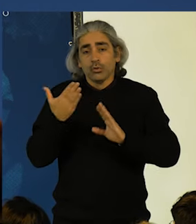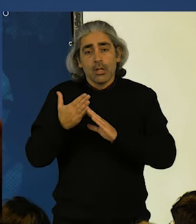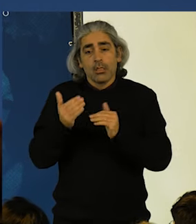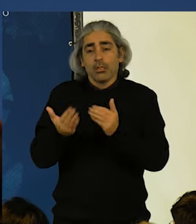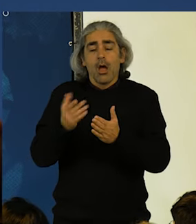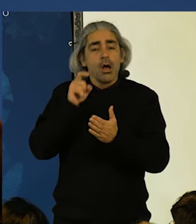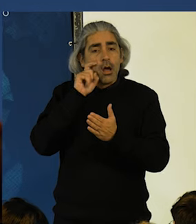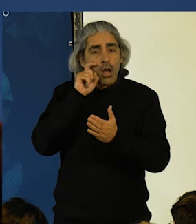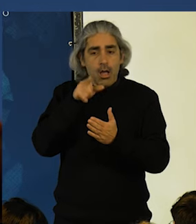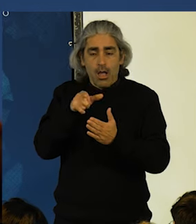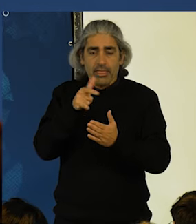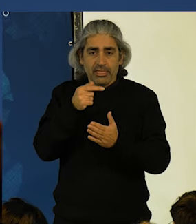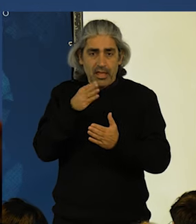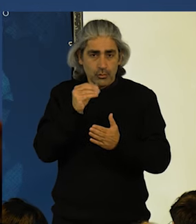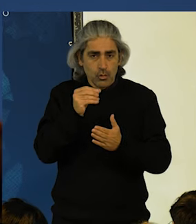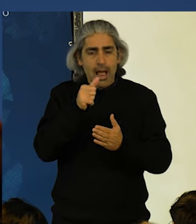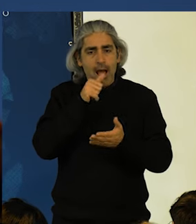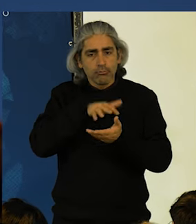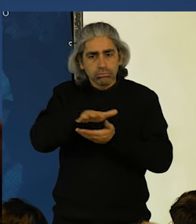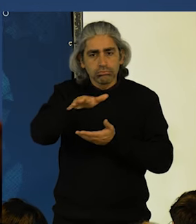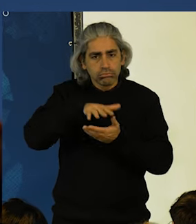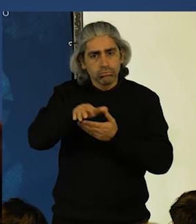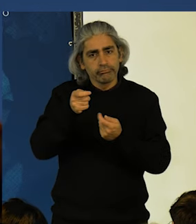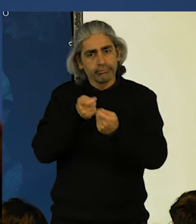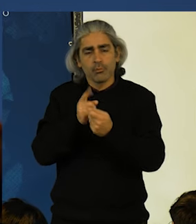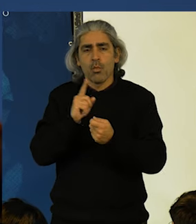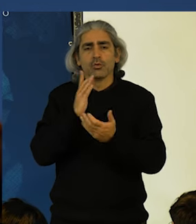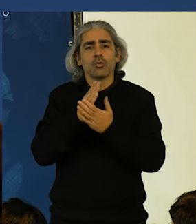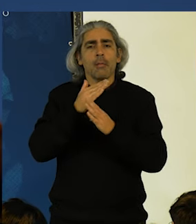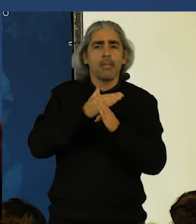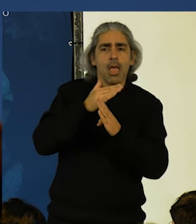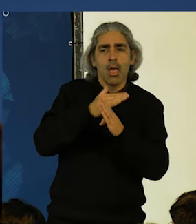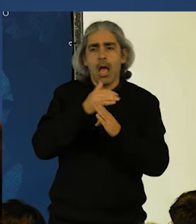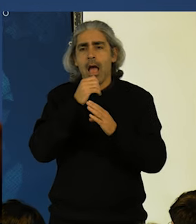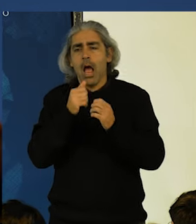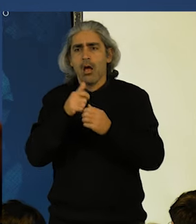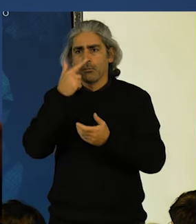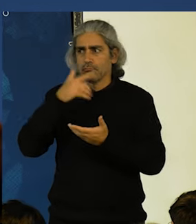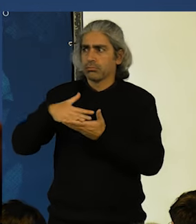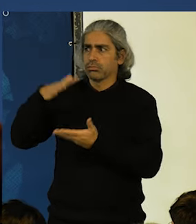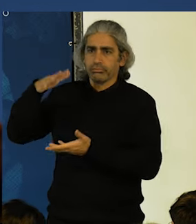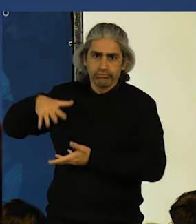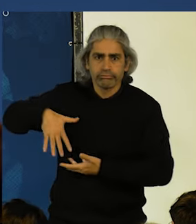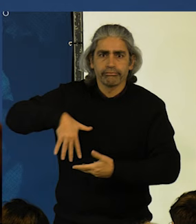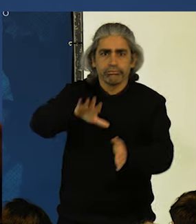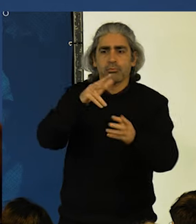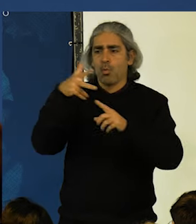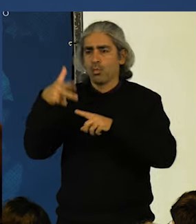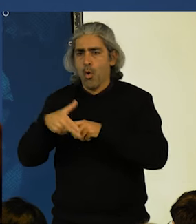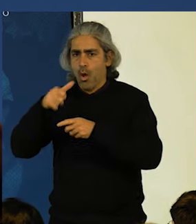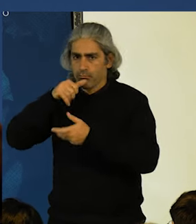Tejo um caudal ecológico adequado. Não nos bastam as médias, mandar toda a água quando está em excesso e depois cortar.